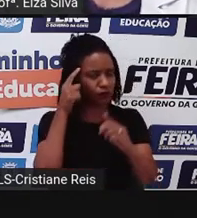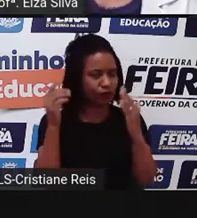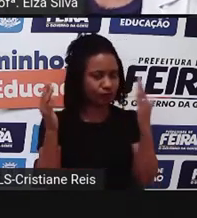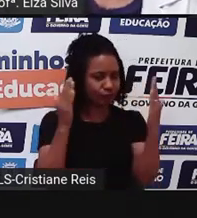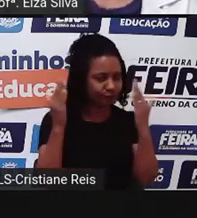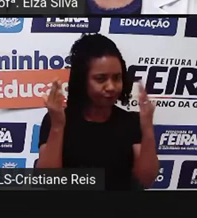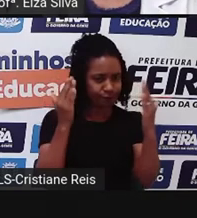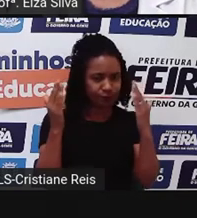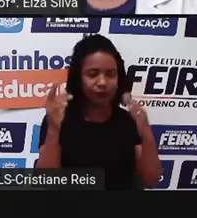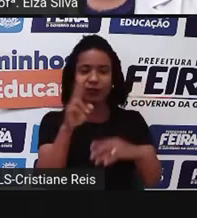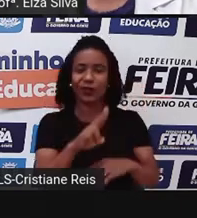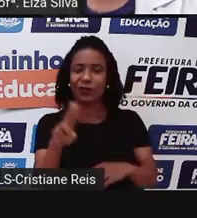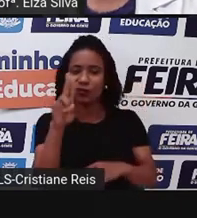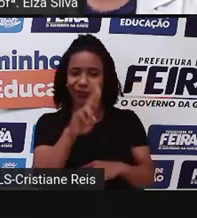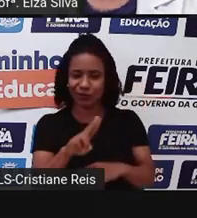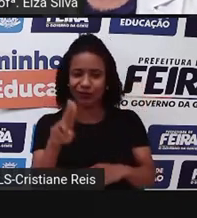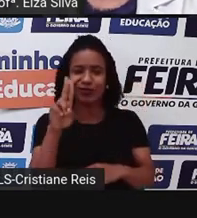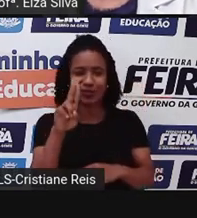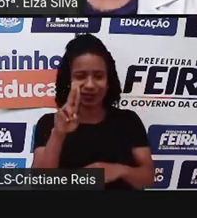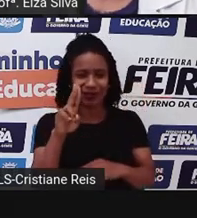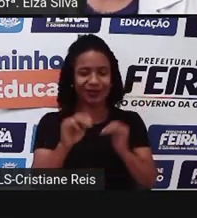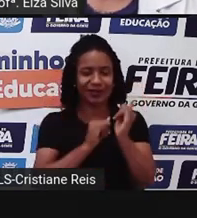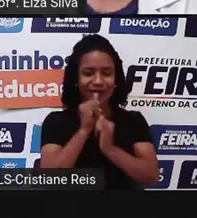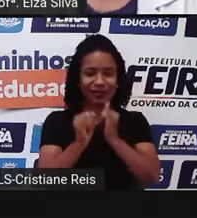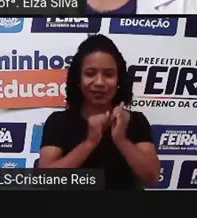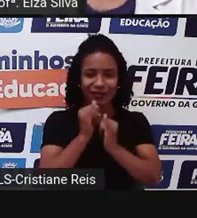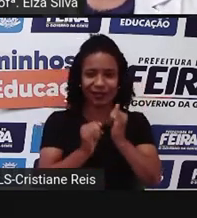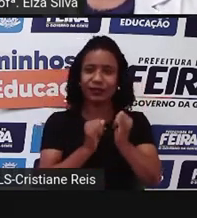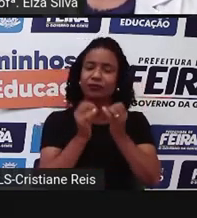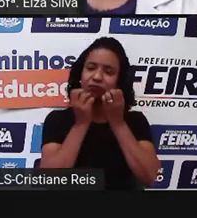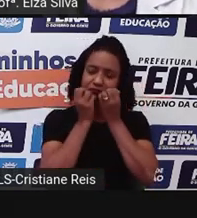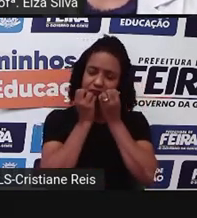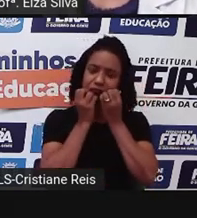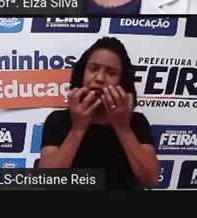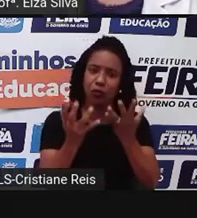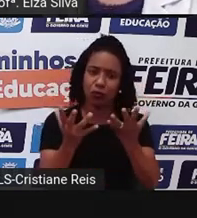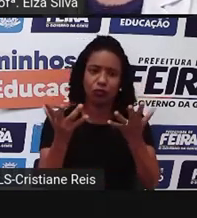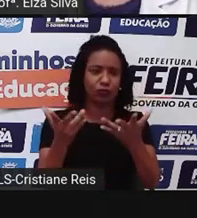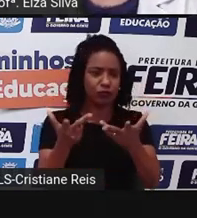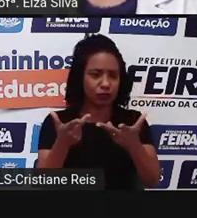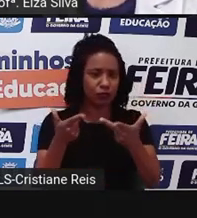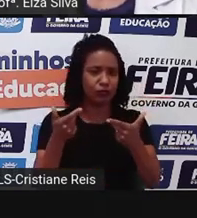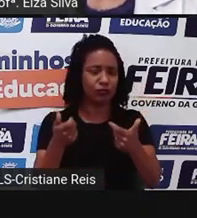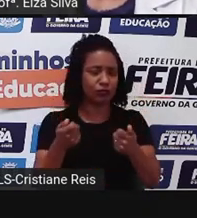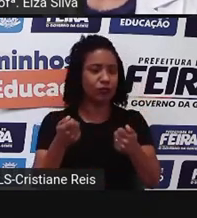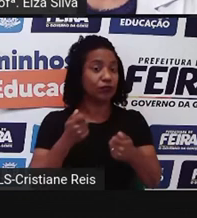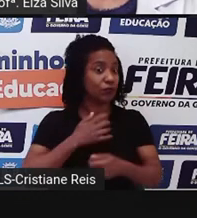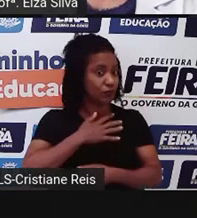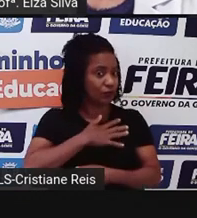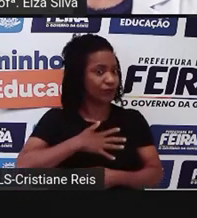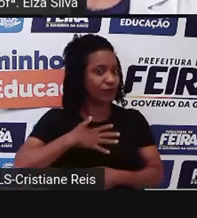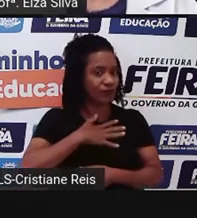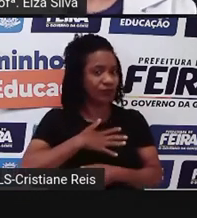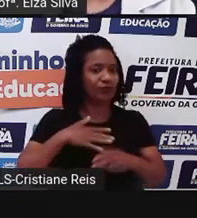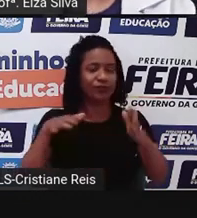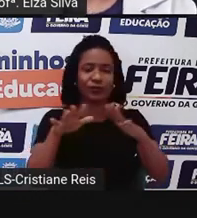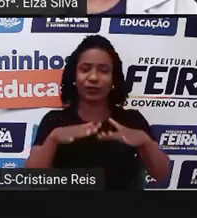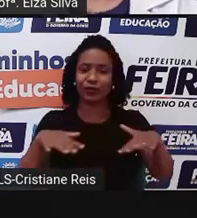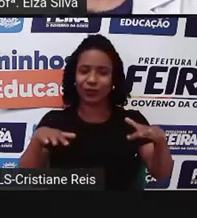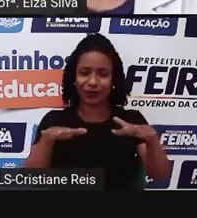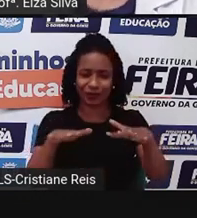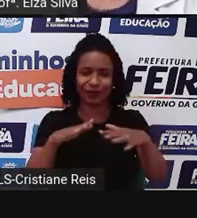uso da internet de forma mais amigável, eficiente e agradável. Então, observem, a na etiqueta